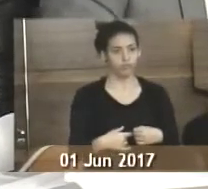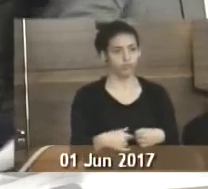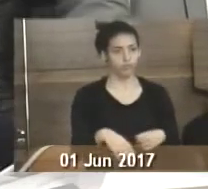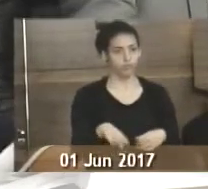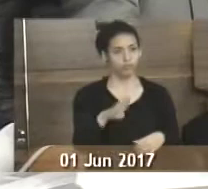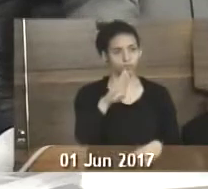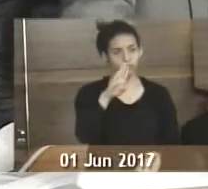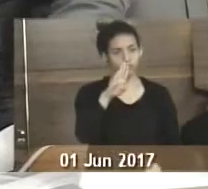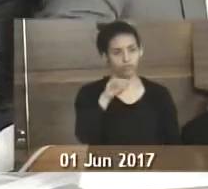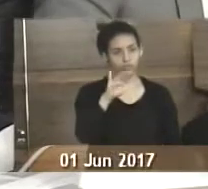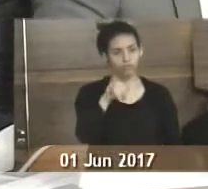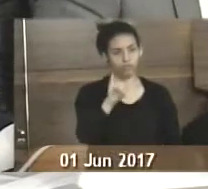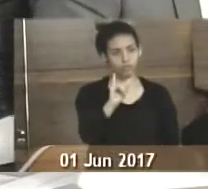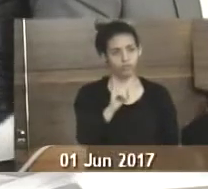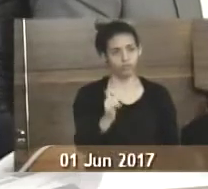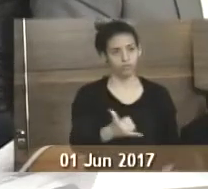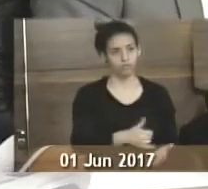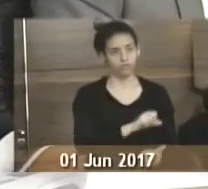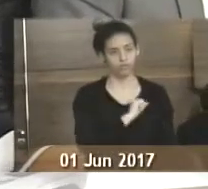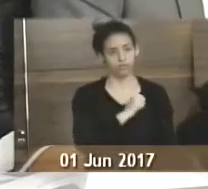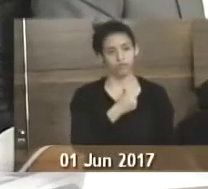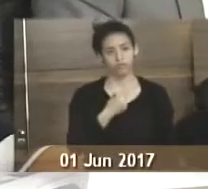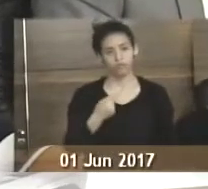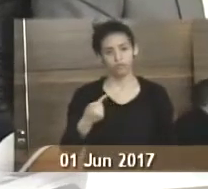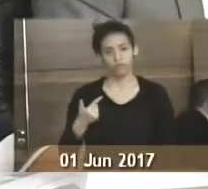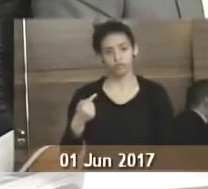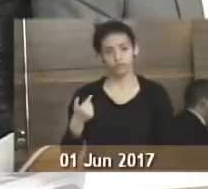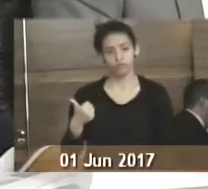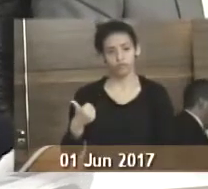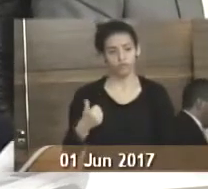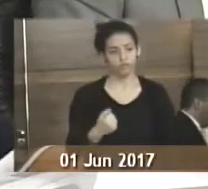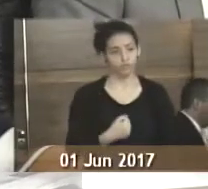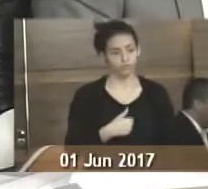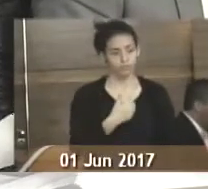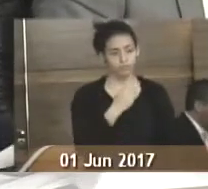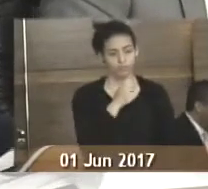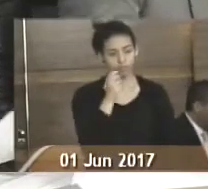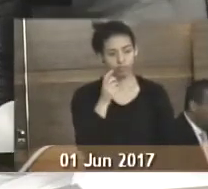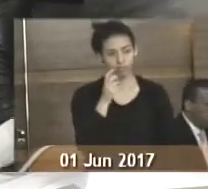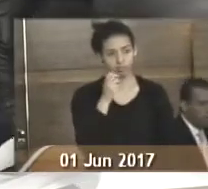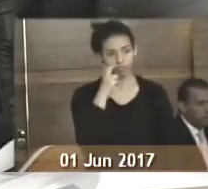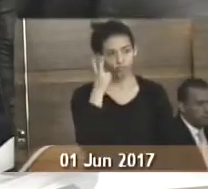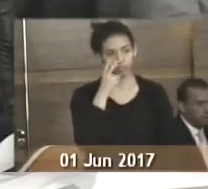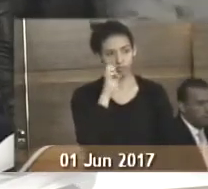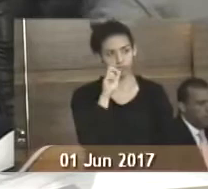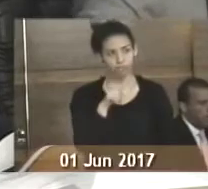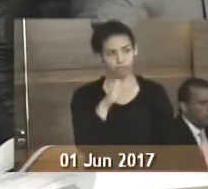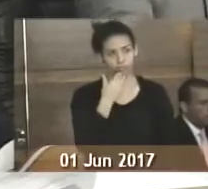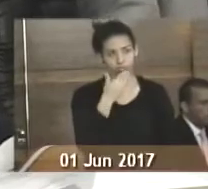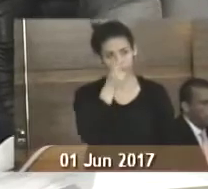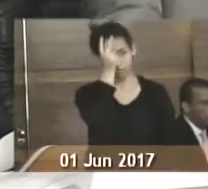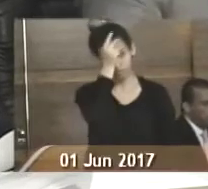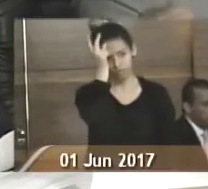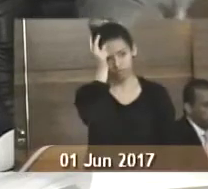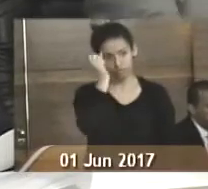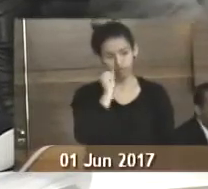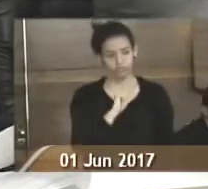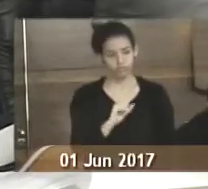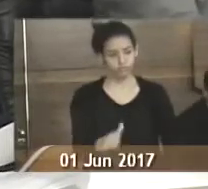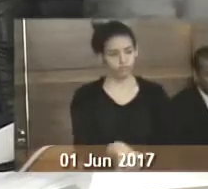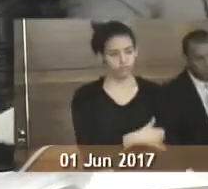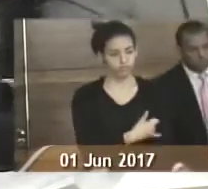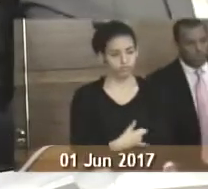bairro Bracuí. Indicação 1771, de 2017. Zé Augusto. Indicando ao prefeito municipal a